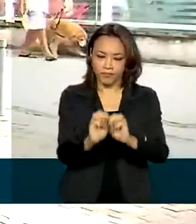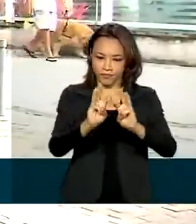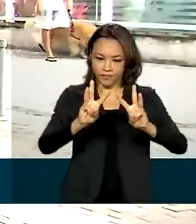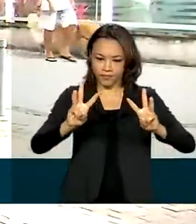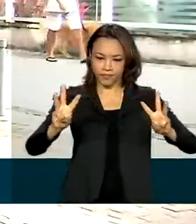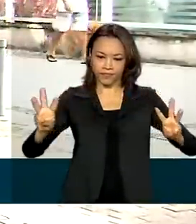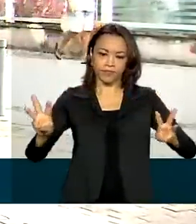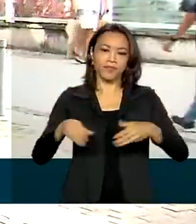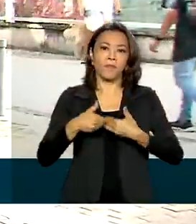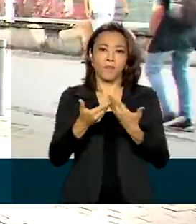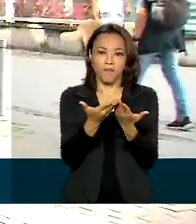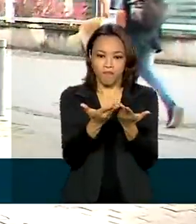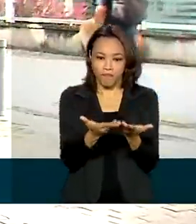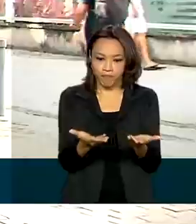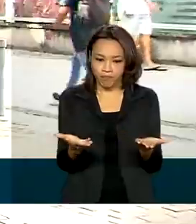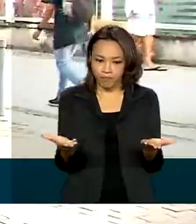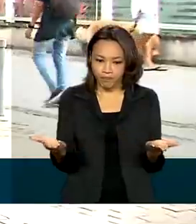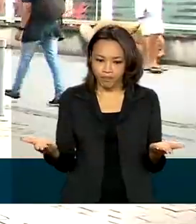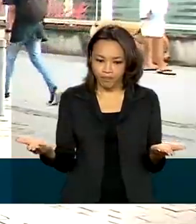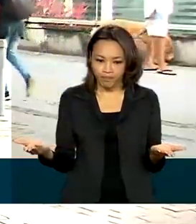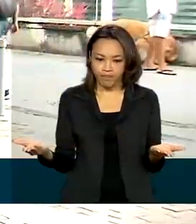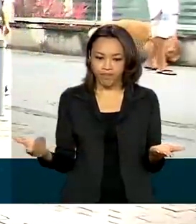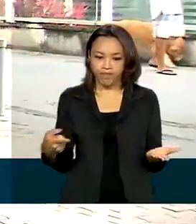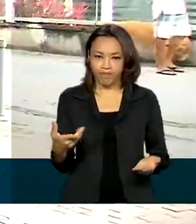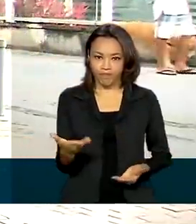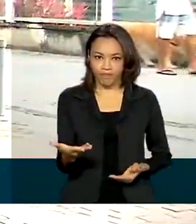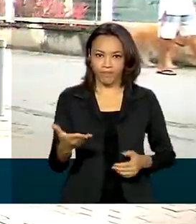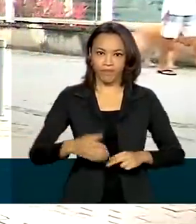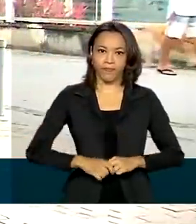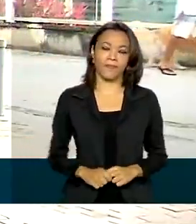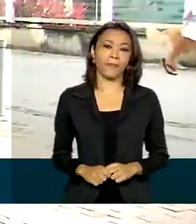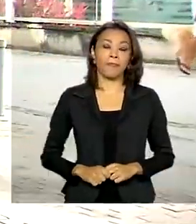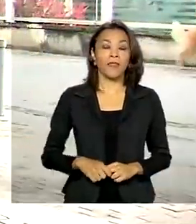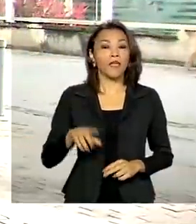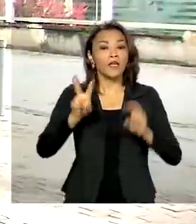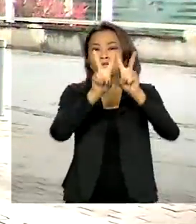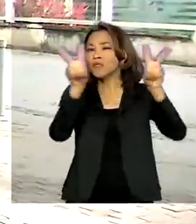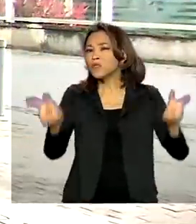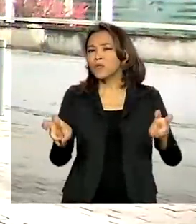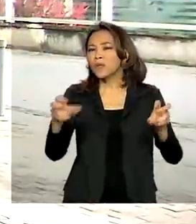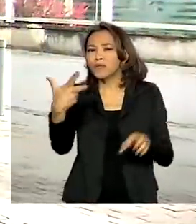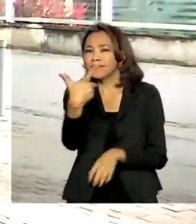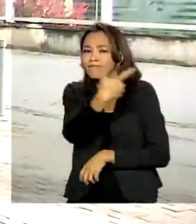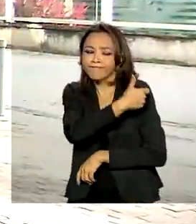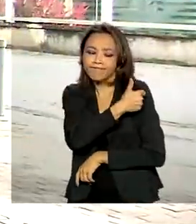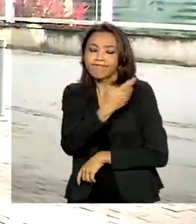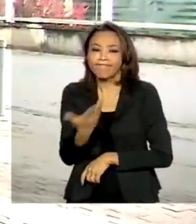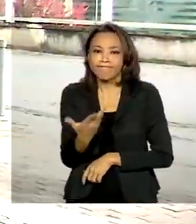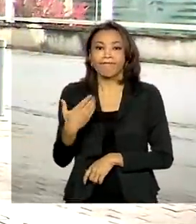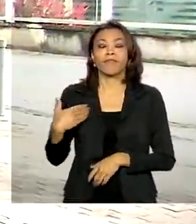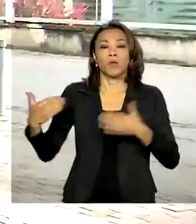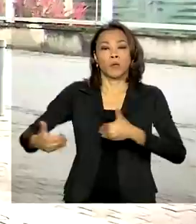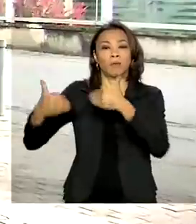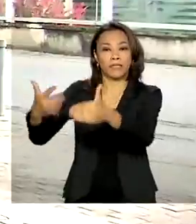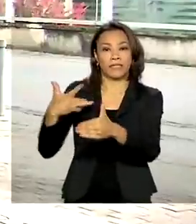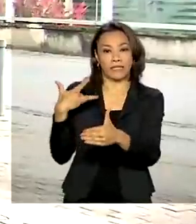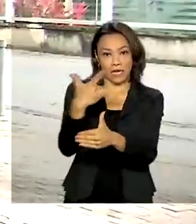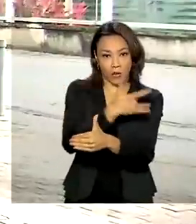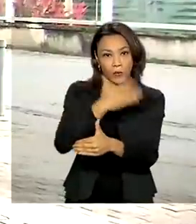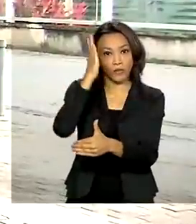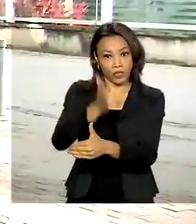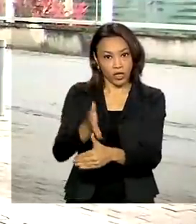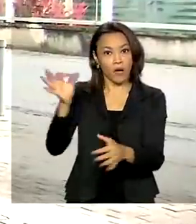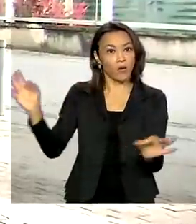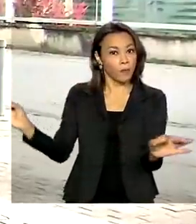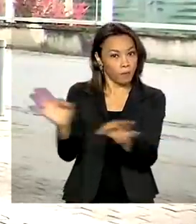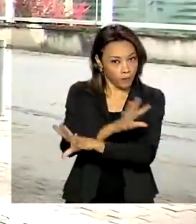localizassus.saude.gov.br. E sobre a vacina, Renata, o Ministério da Saúde fechou acordo para a